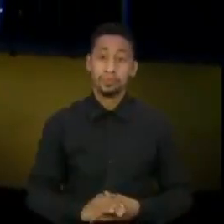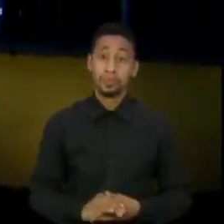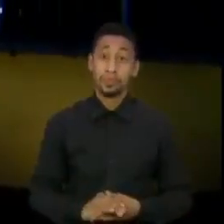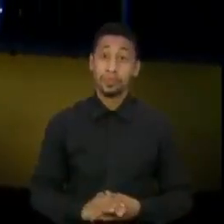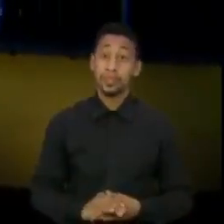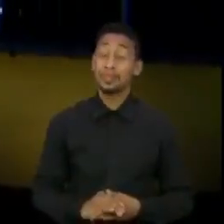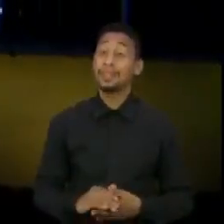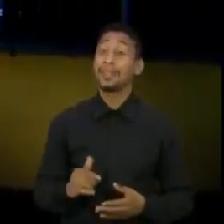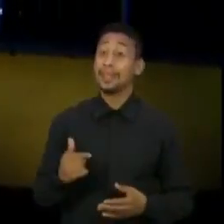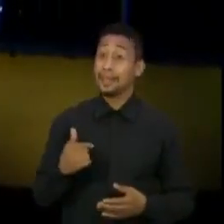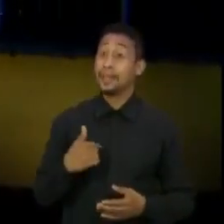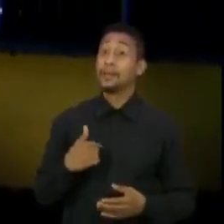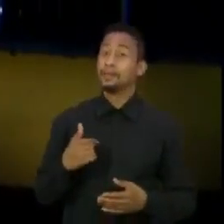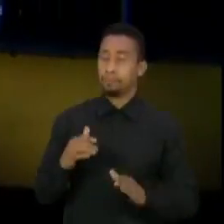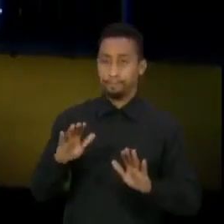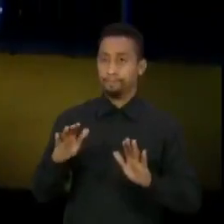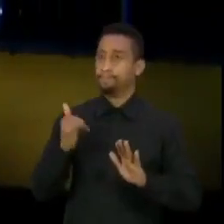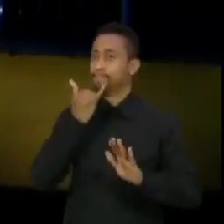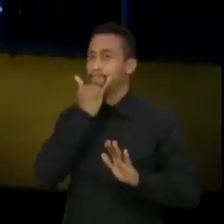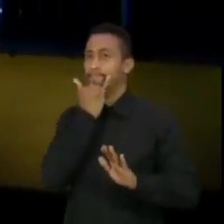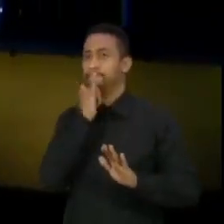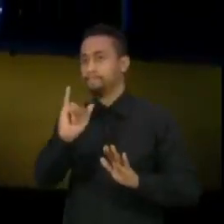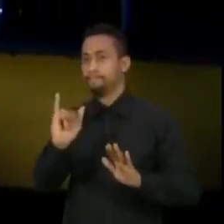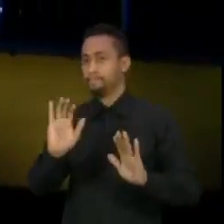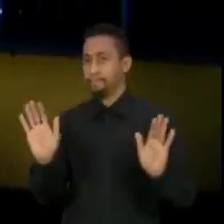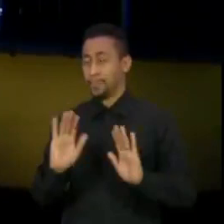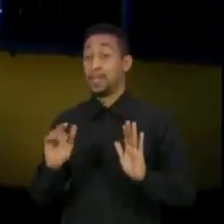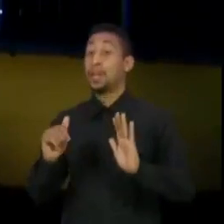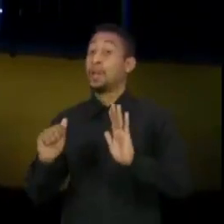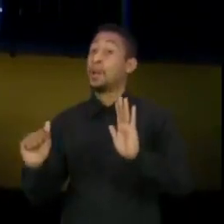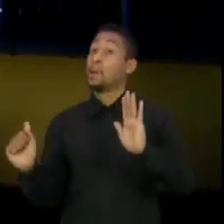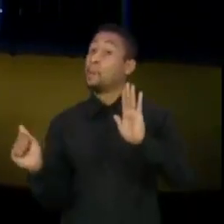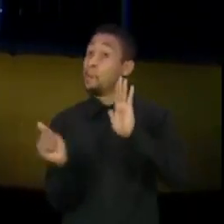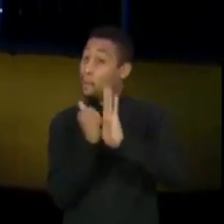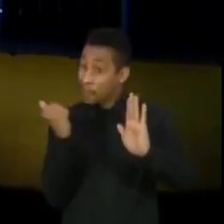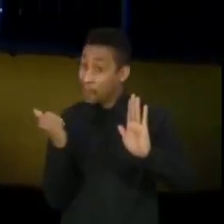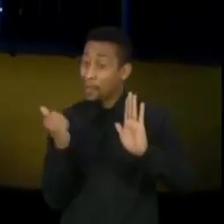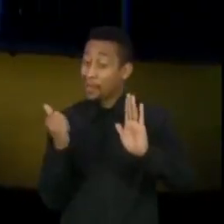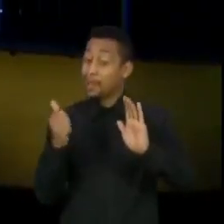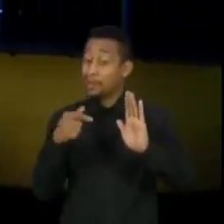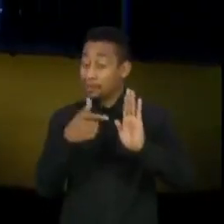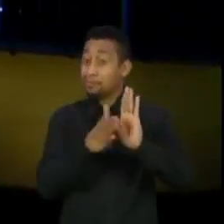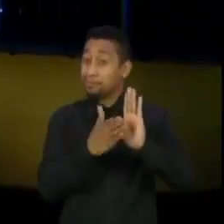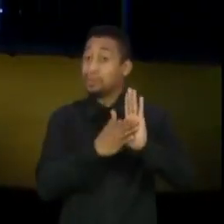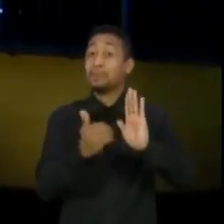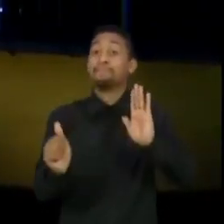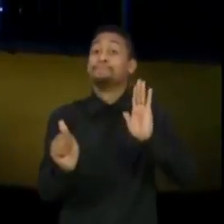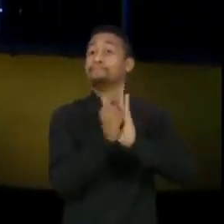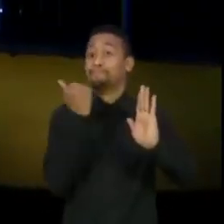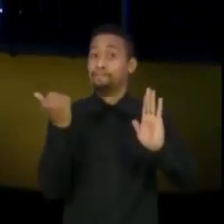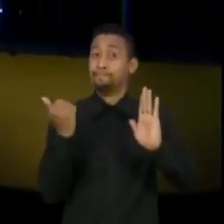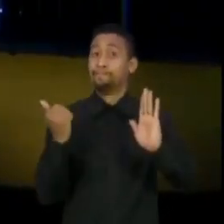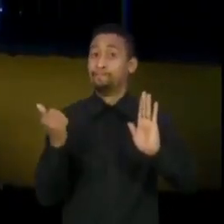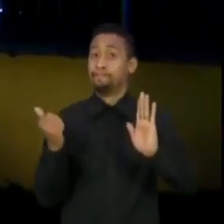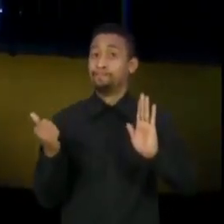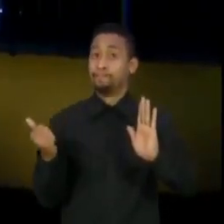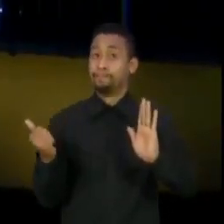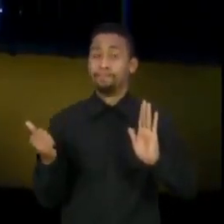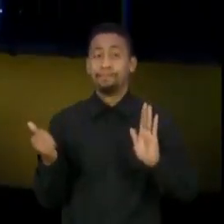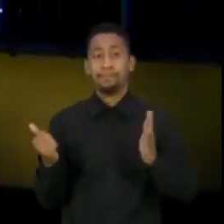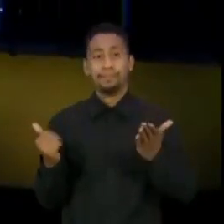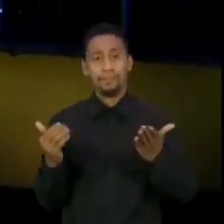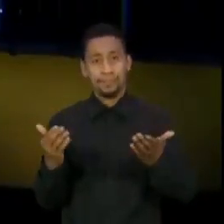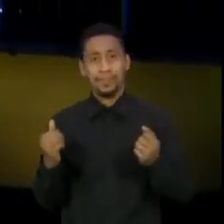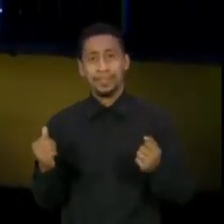Não, eu não pedi desculpas, é o que eu estou te dizendo. Eu apaguei, desfiz aquela maledicência. Aquilo absolutamente,